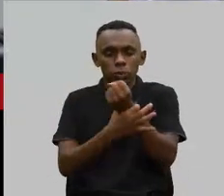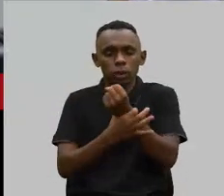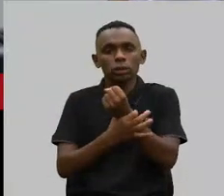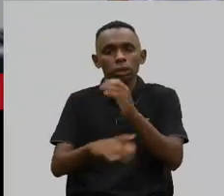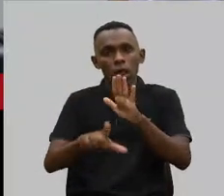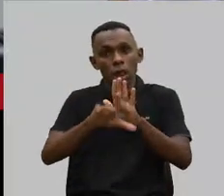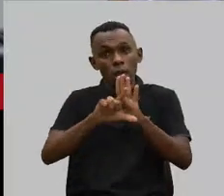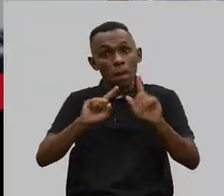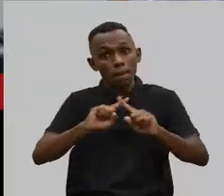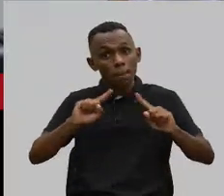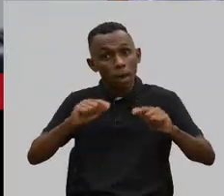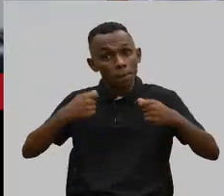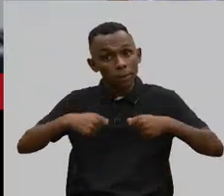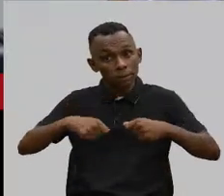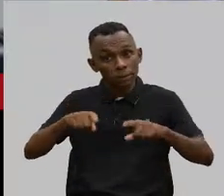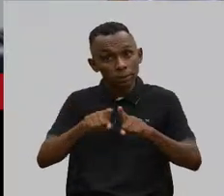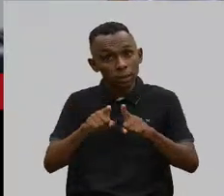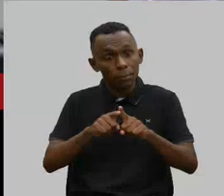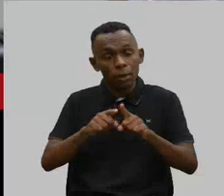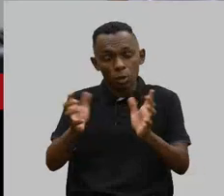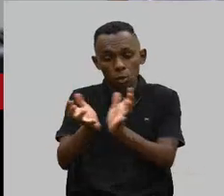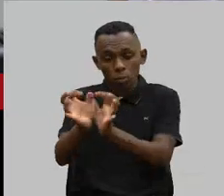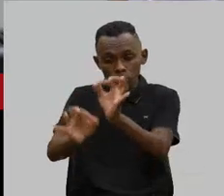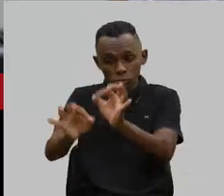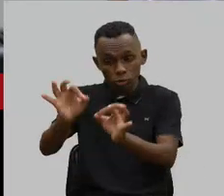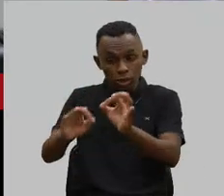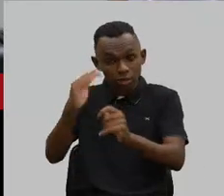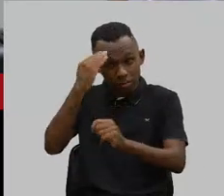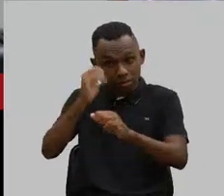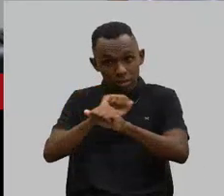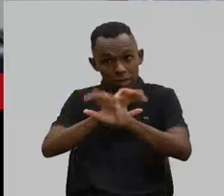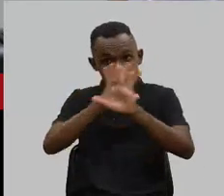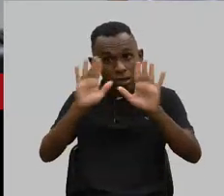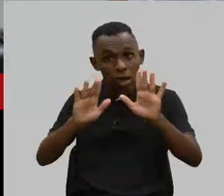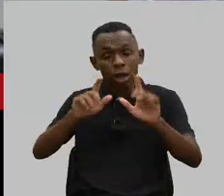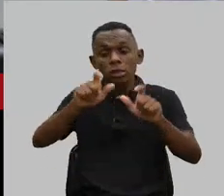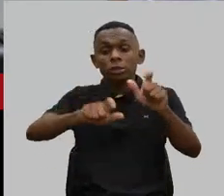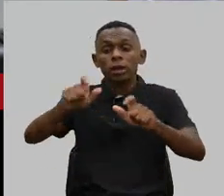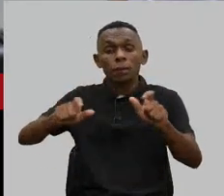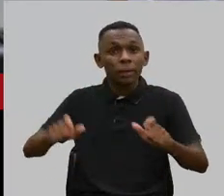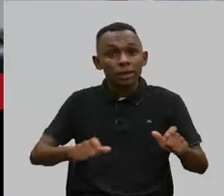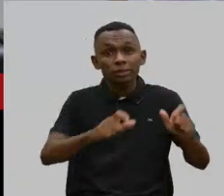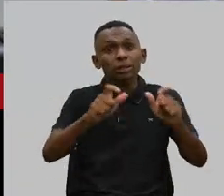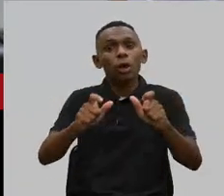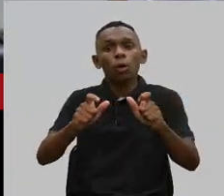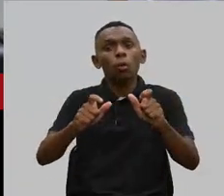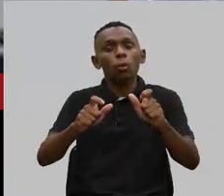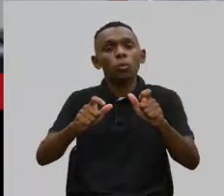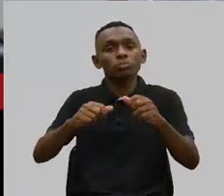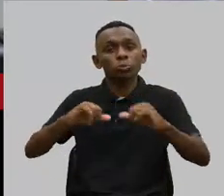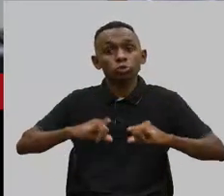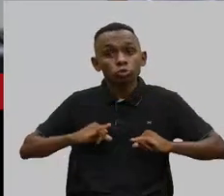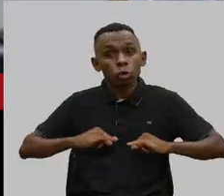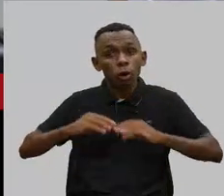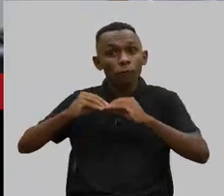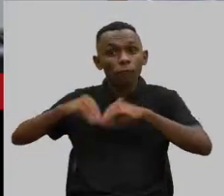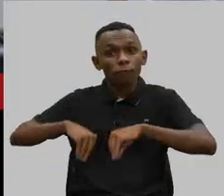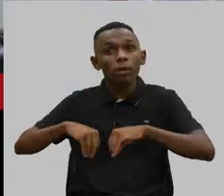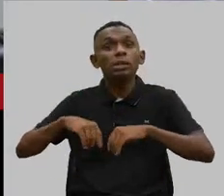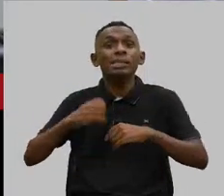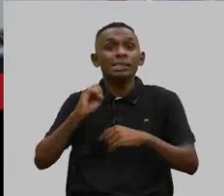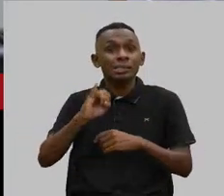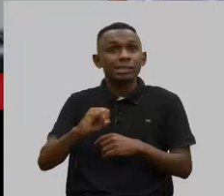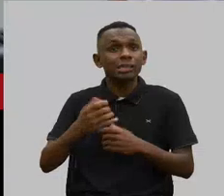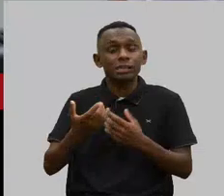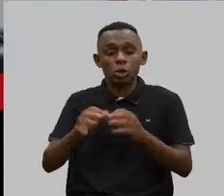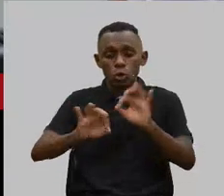Mas a gente também precisa que o judiciário entenda que essas pessoas são hipervulneráveis, que se não tiver, eliminar, se o